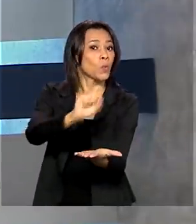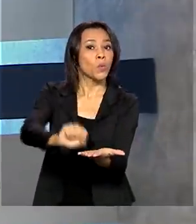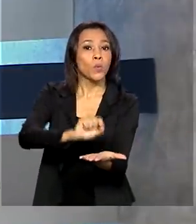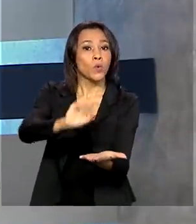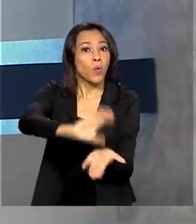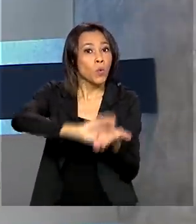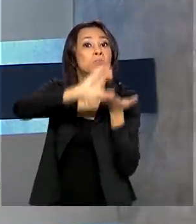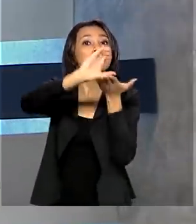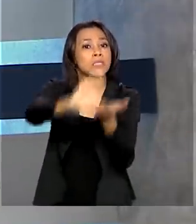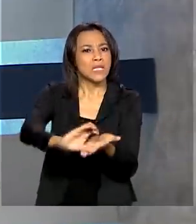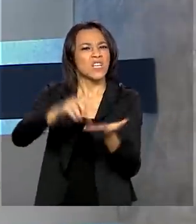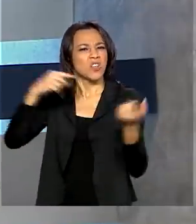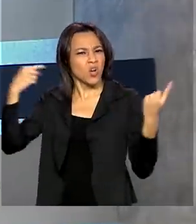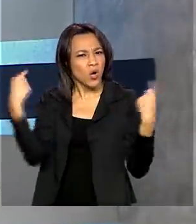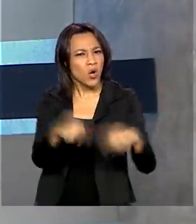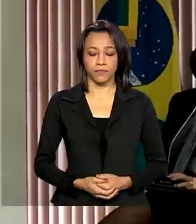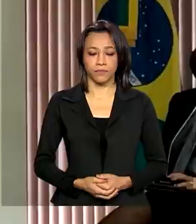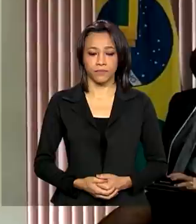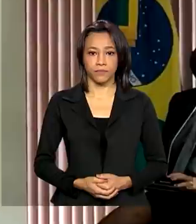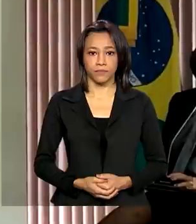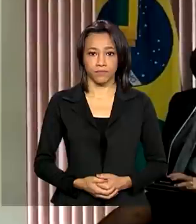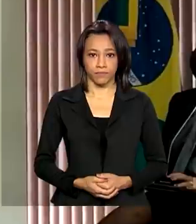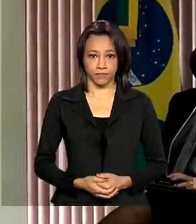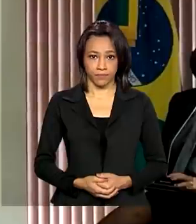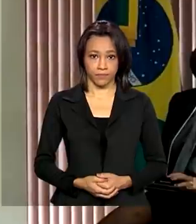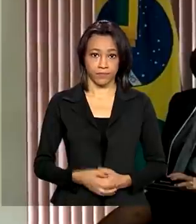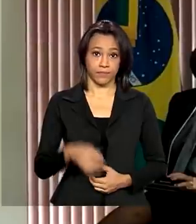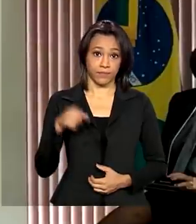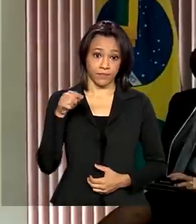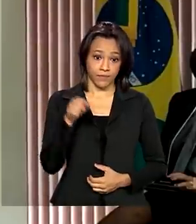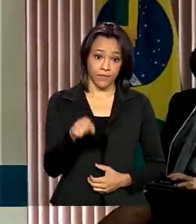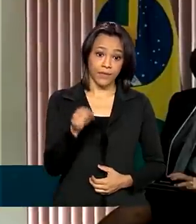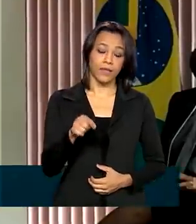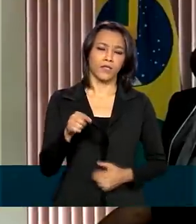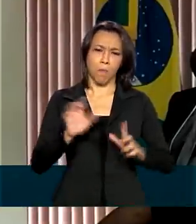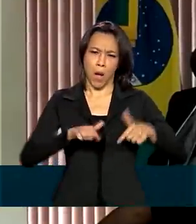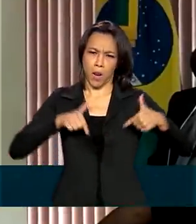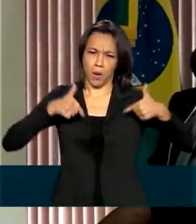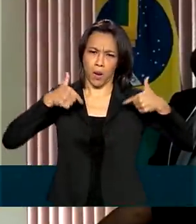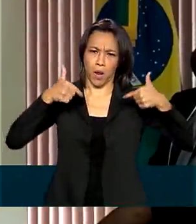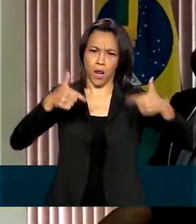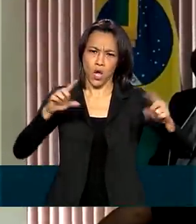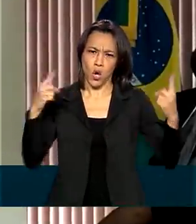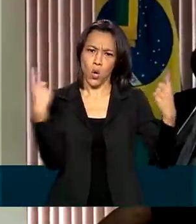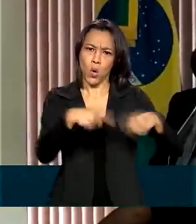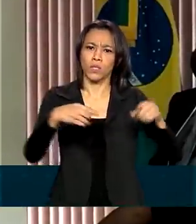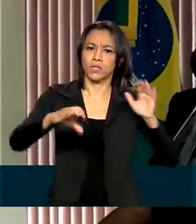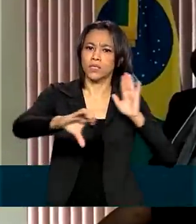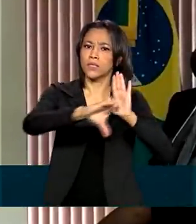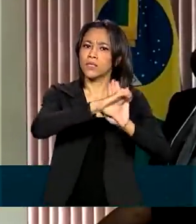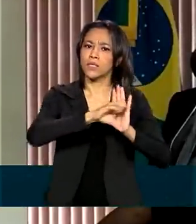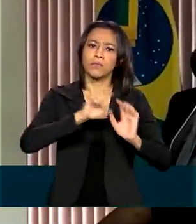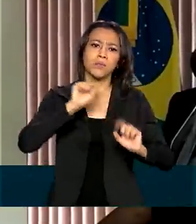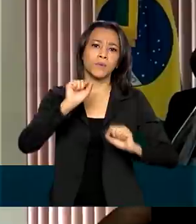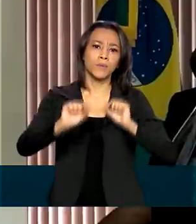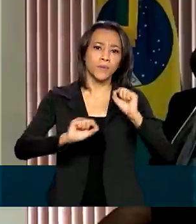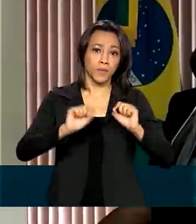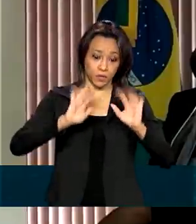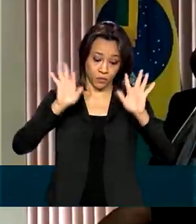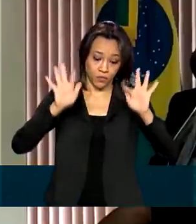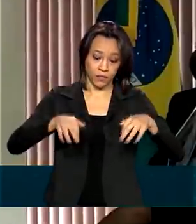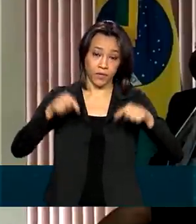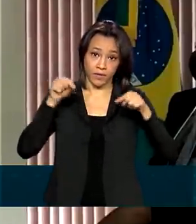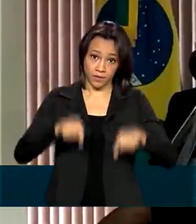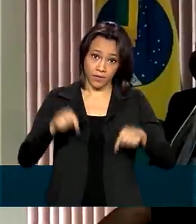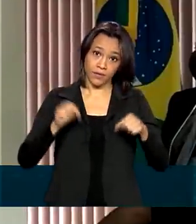combate a esse tipo de crime. Se nada for feito para o enfrentamento desse crime, no final dessa década,